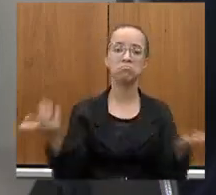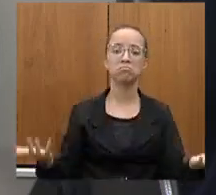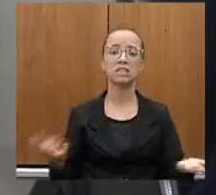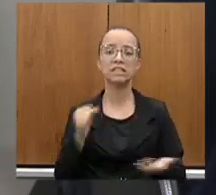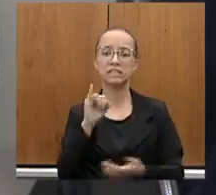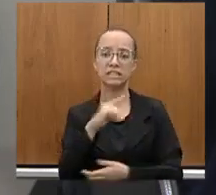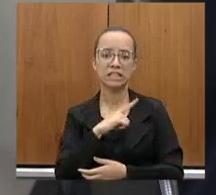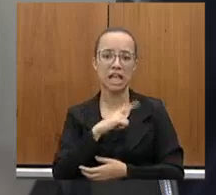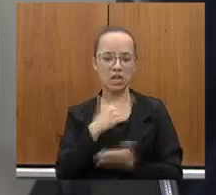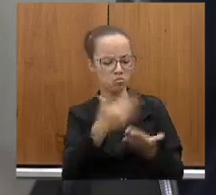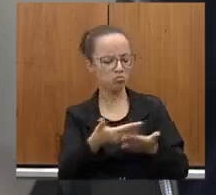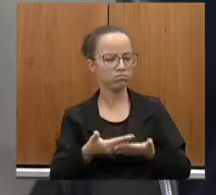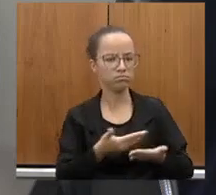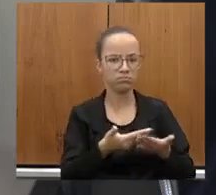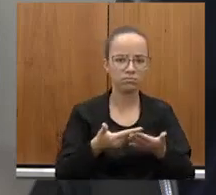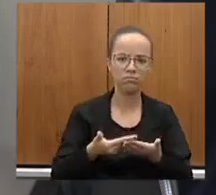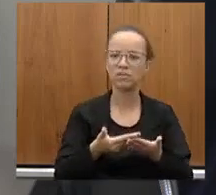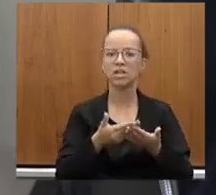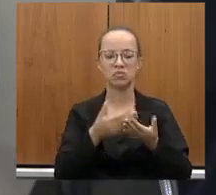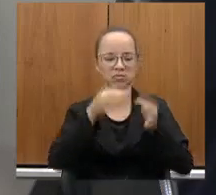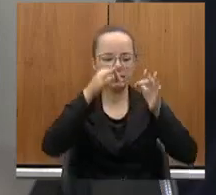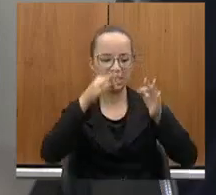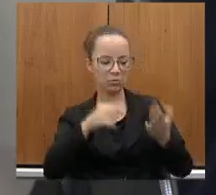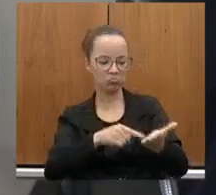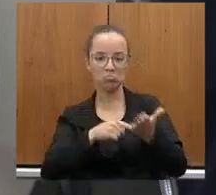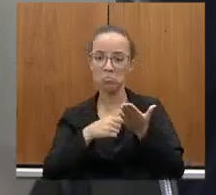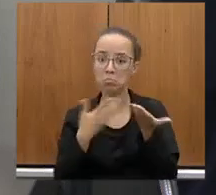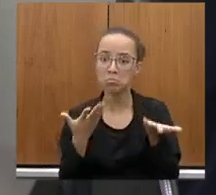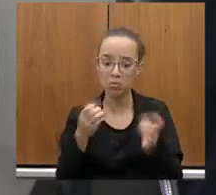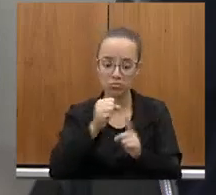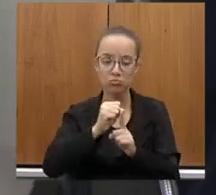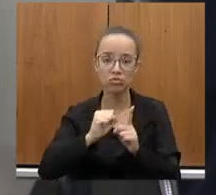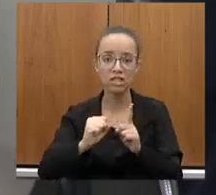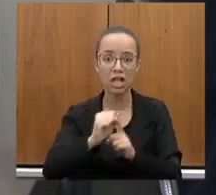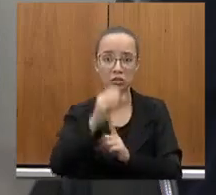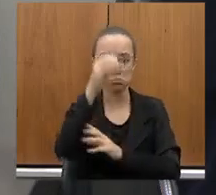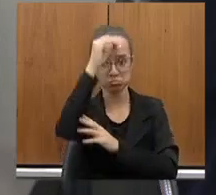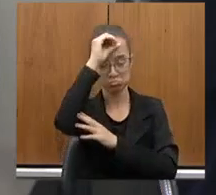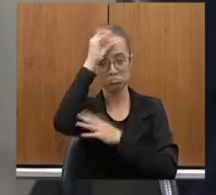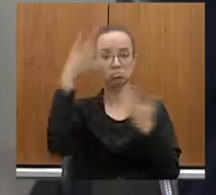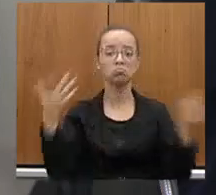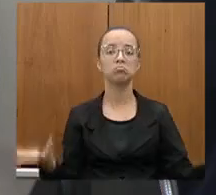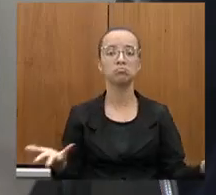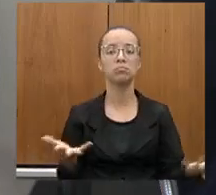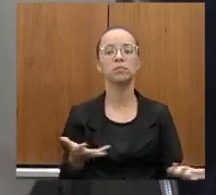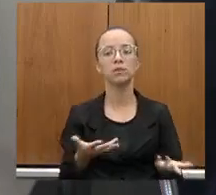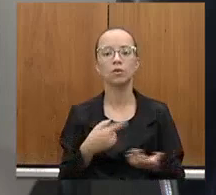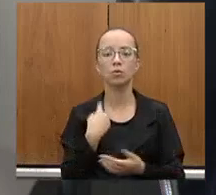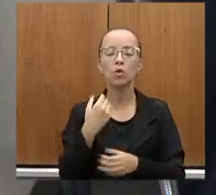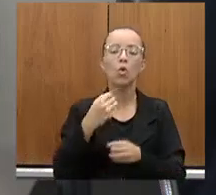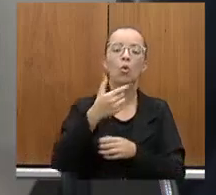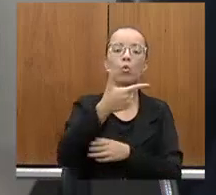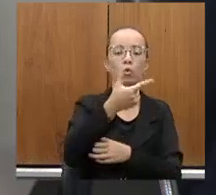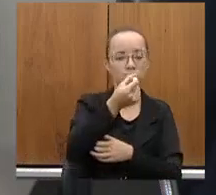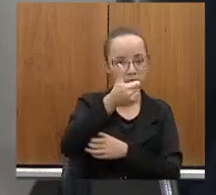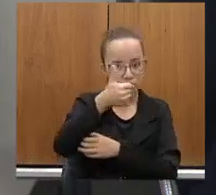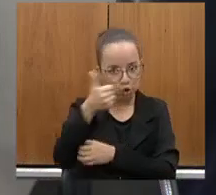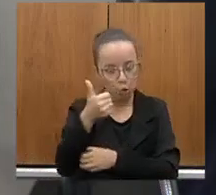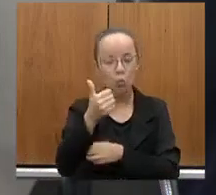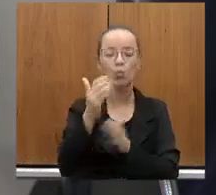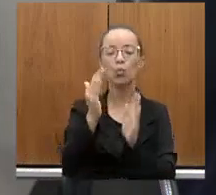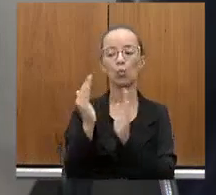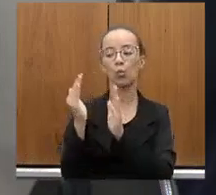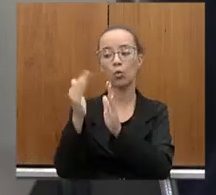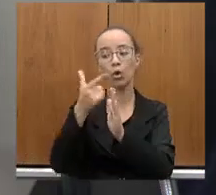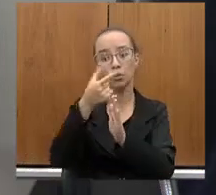Ou, se existem esses estudos, eles não foram corretamente apresentados à sociedade. Então, estamos aí, tratamos disso em 2021, 2022,